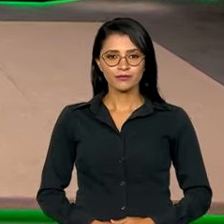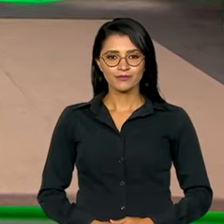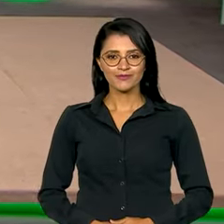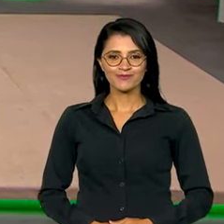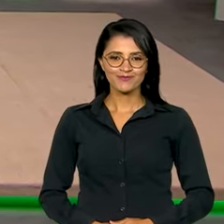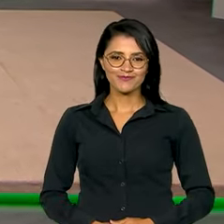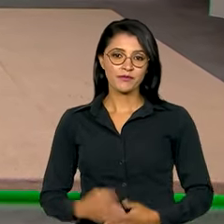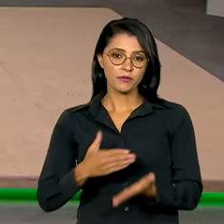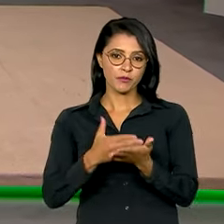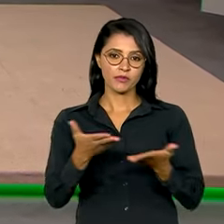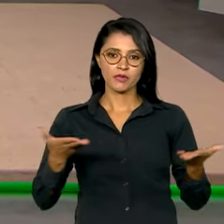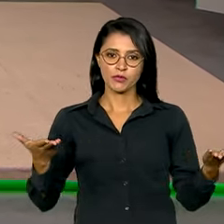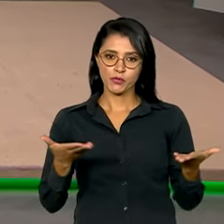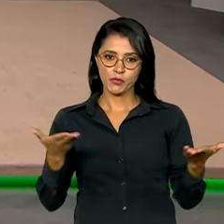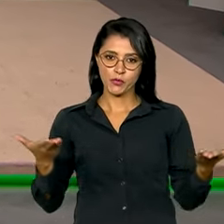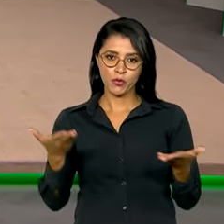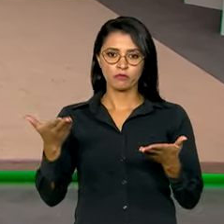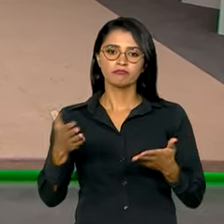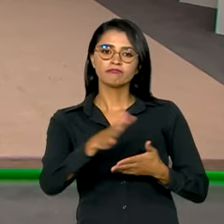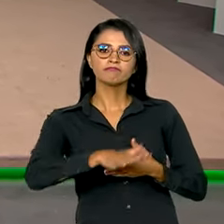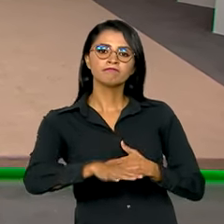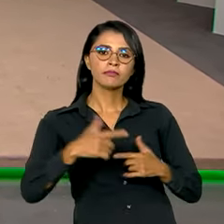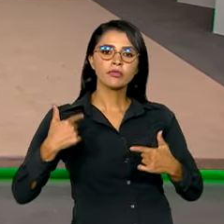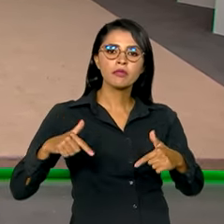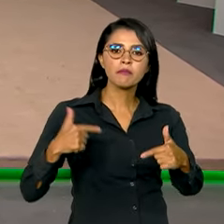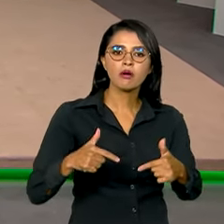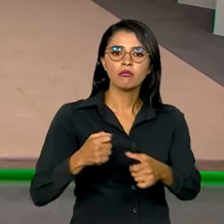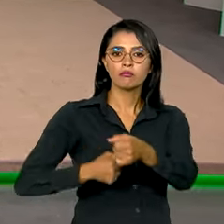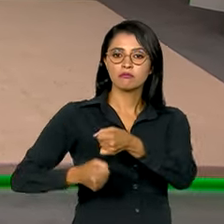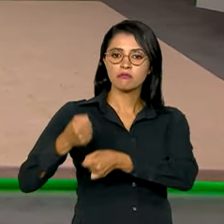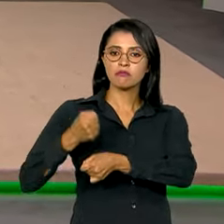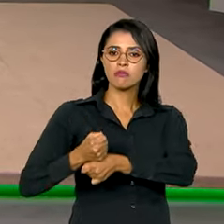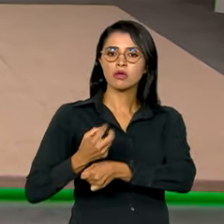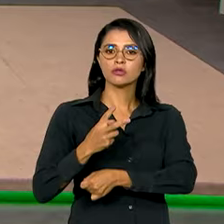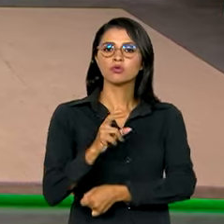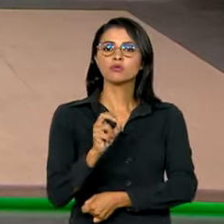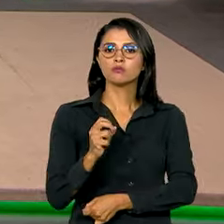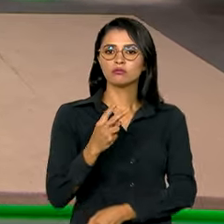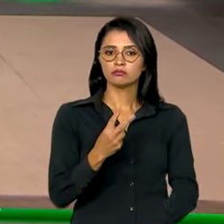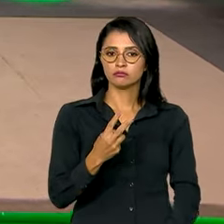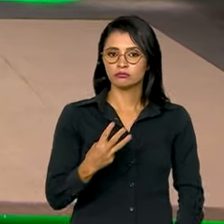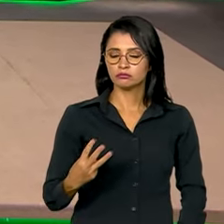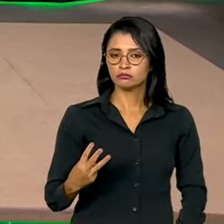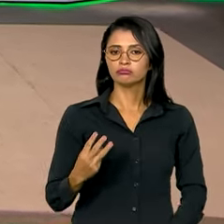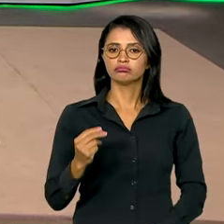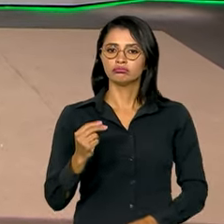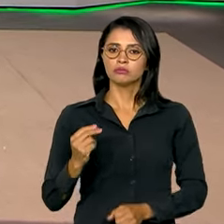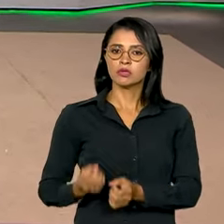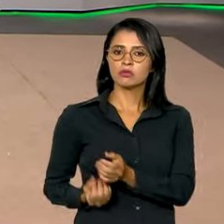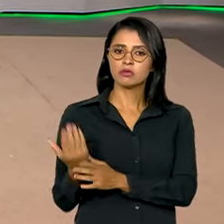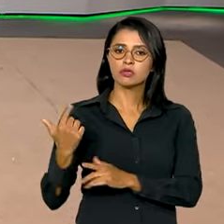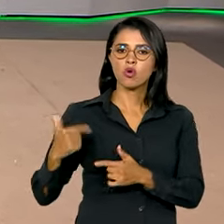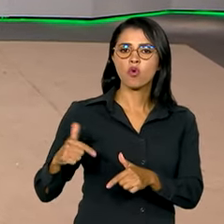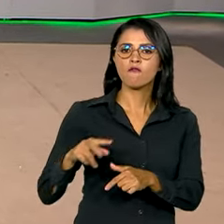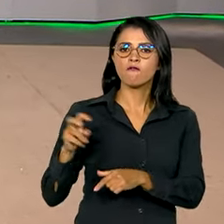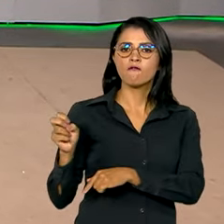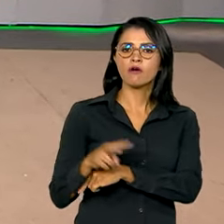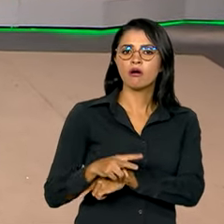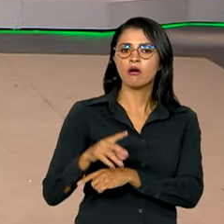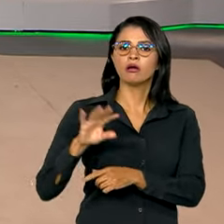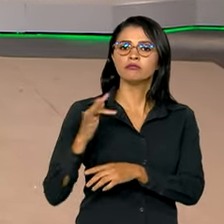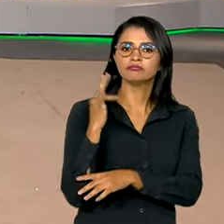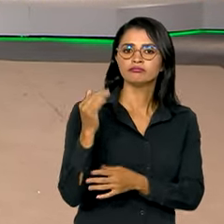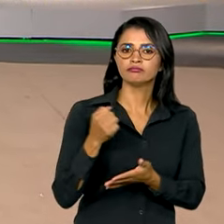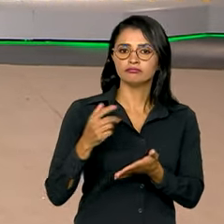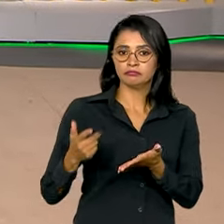E a gente começa com o mercado de trabalho no ano passado. Em 2023, a geração de vagas formais apresentou